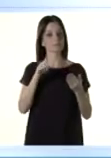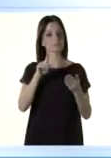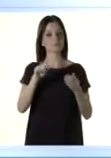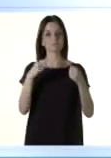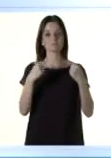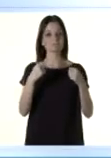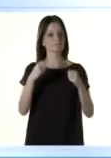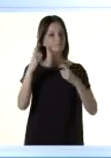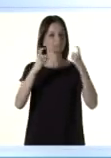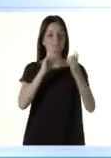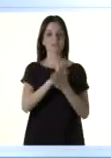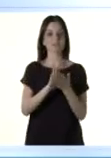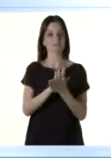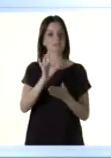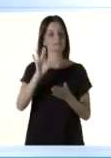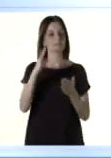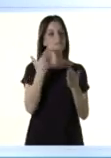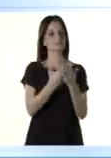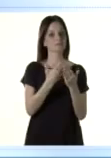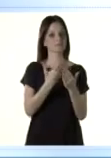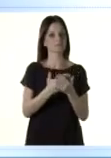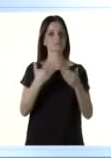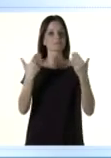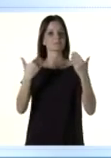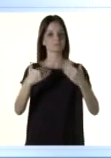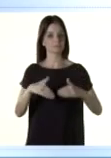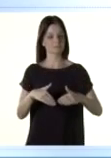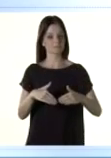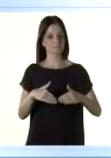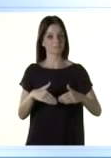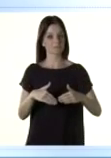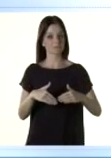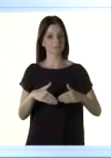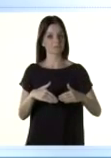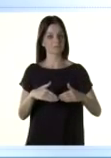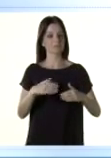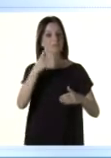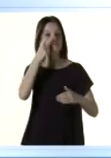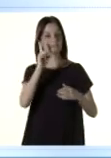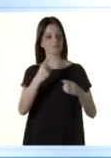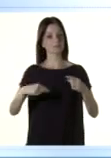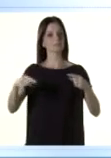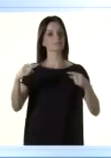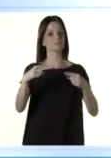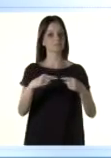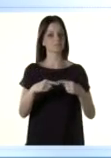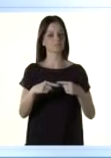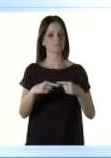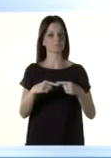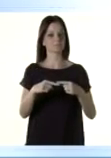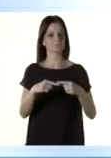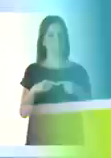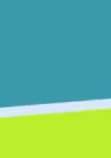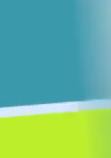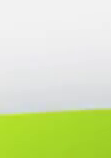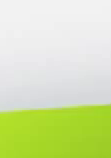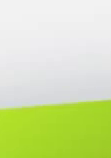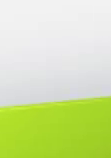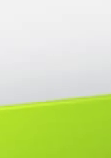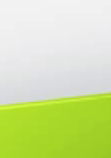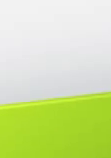não precisa se preocupar com mais nada, além de estar com todo o conteúdo em dia para se sair bem e alcançar os seus objetivos.